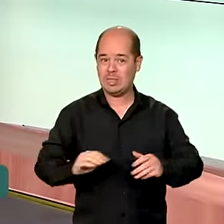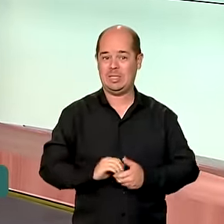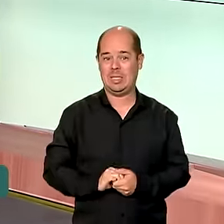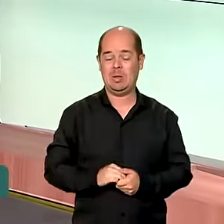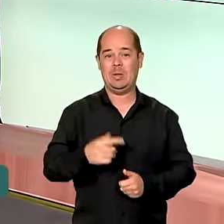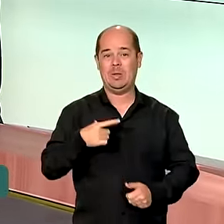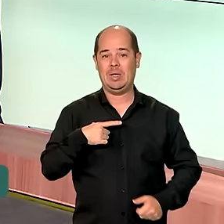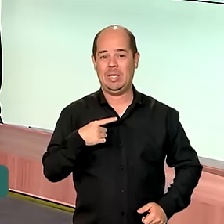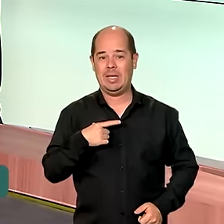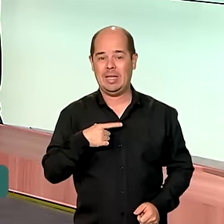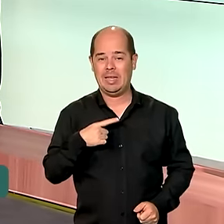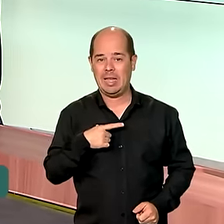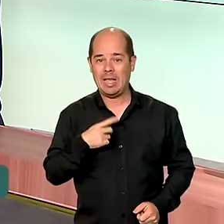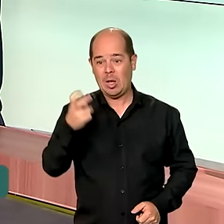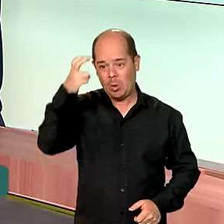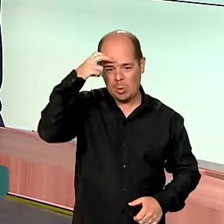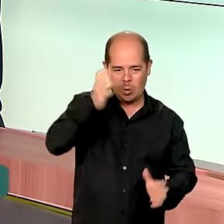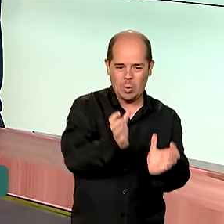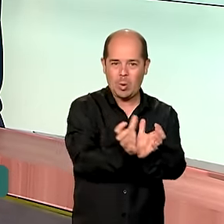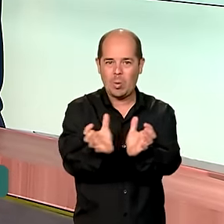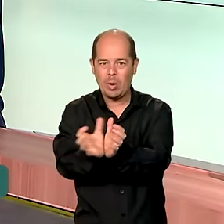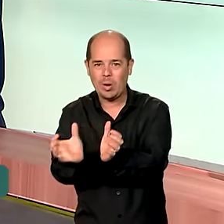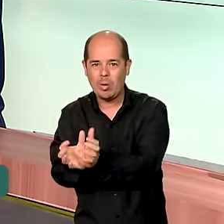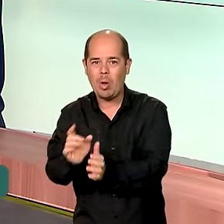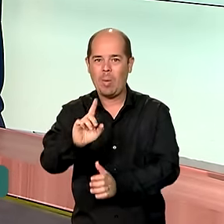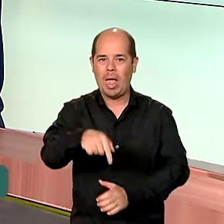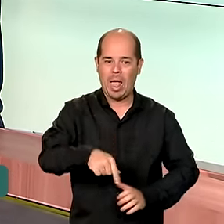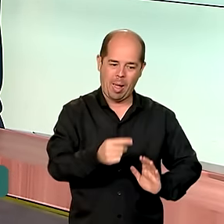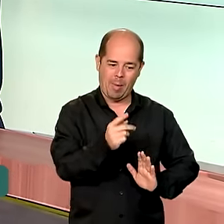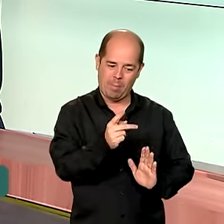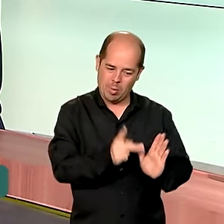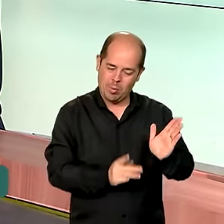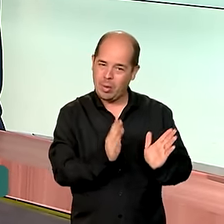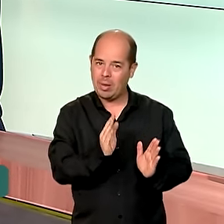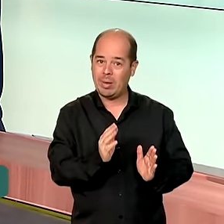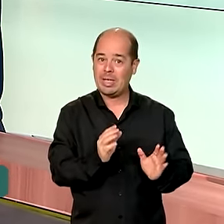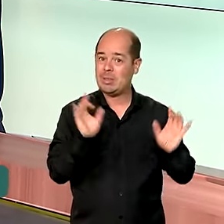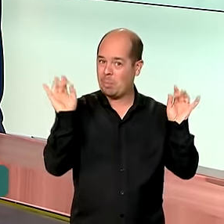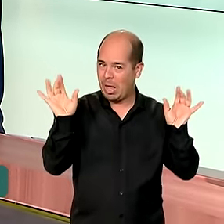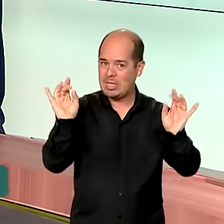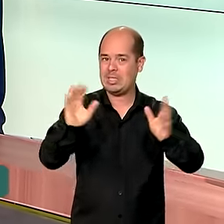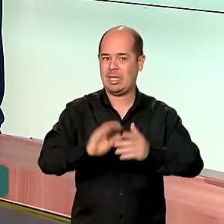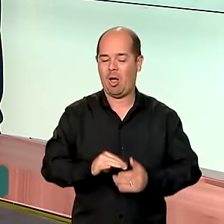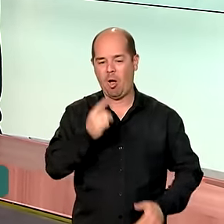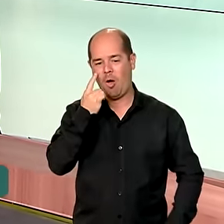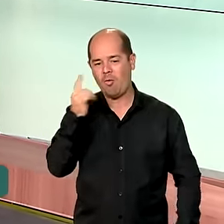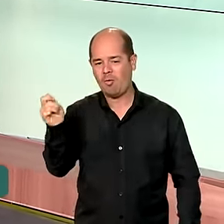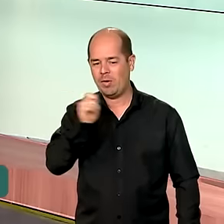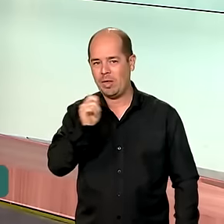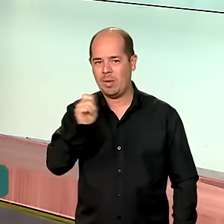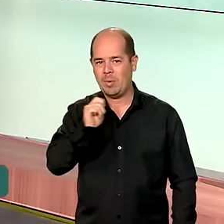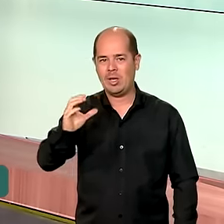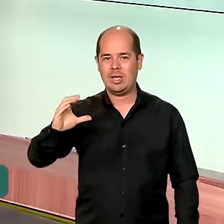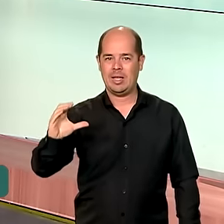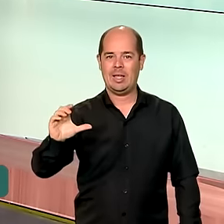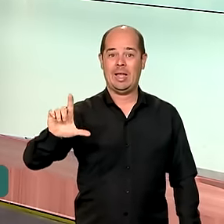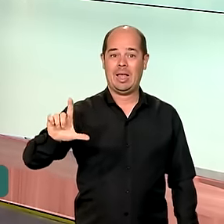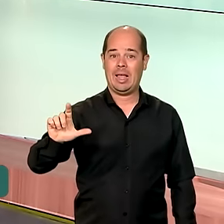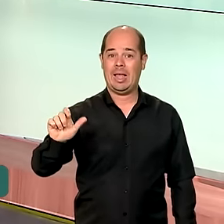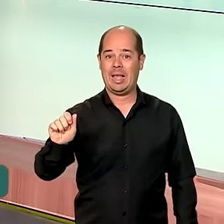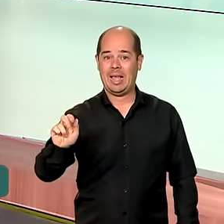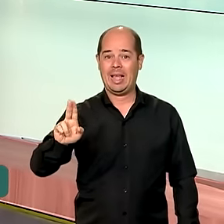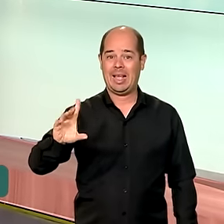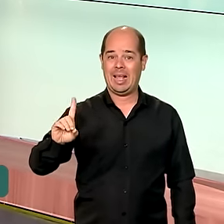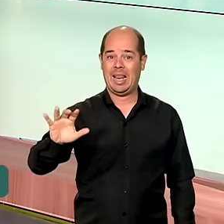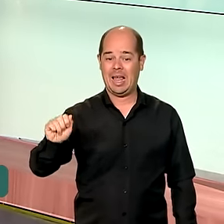participam de uma programação especial. Quem tem os detalhes para a gente é a repórter Cláudia Boiunga, que está no Museu da Manhã